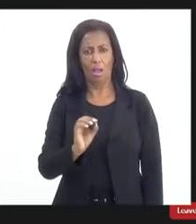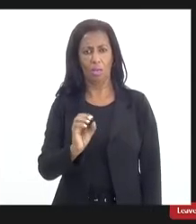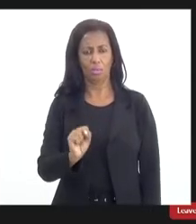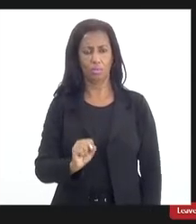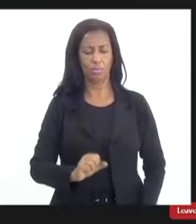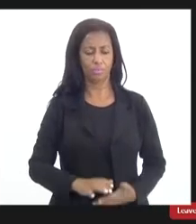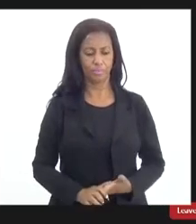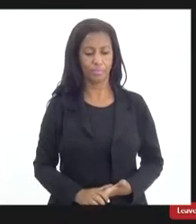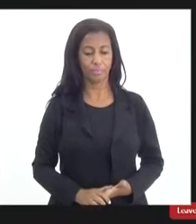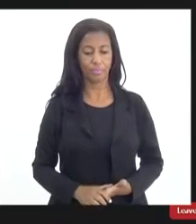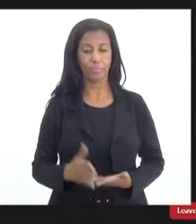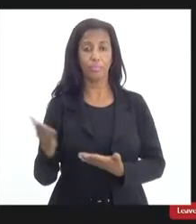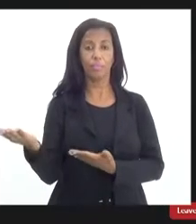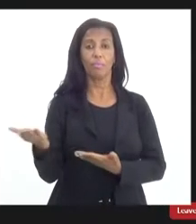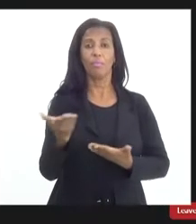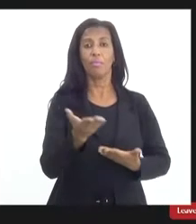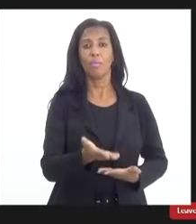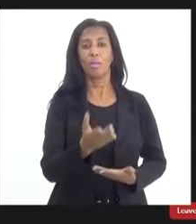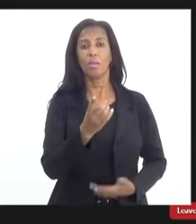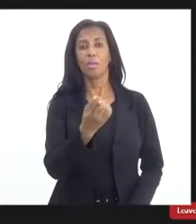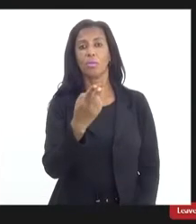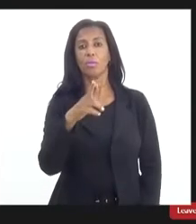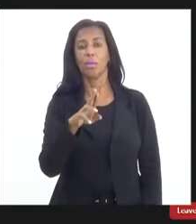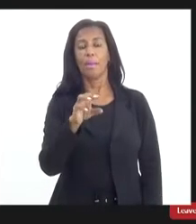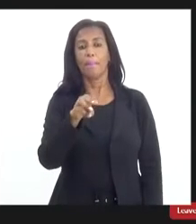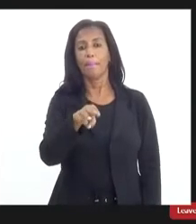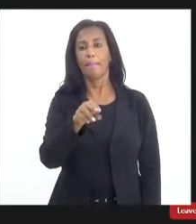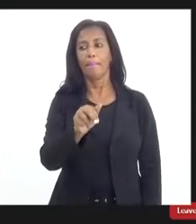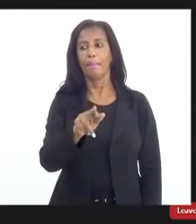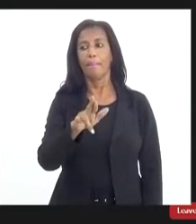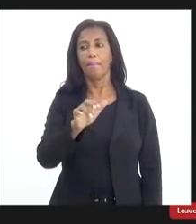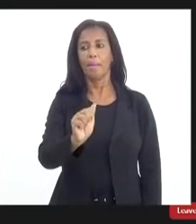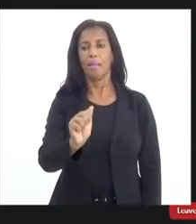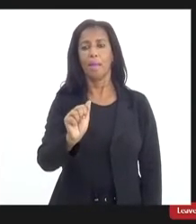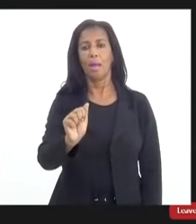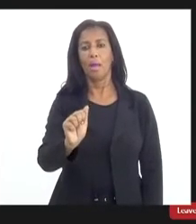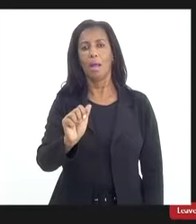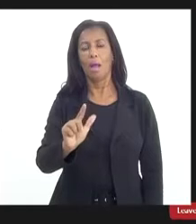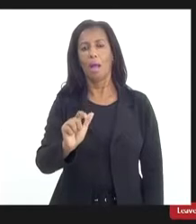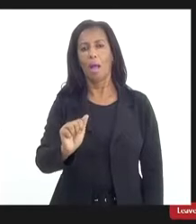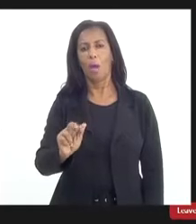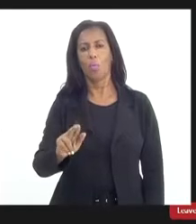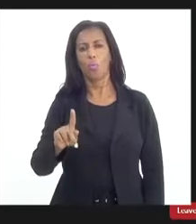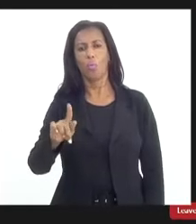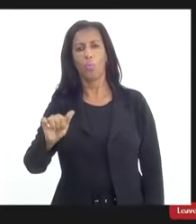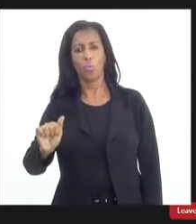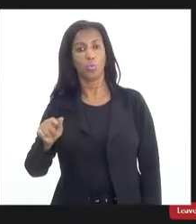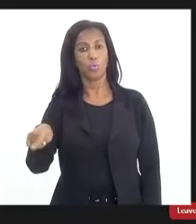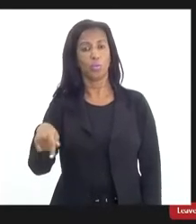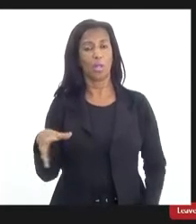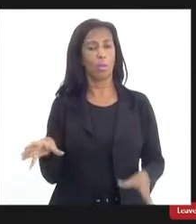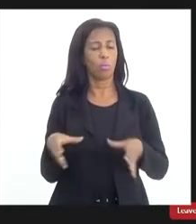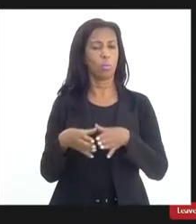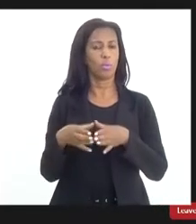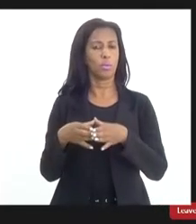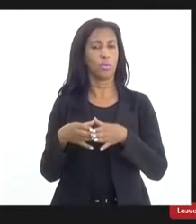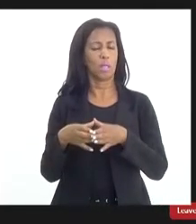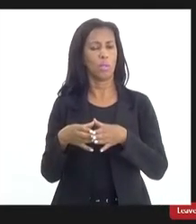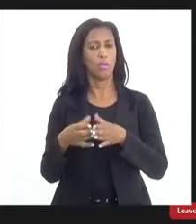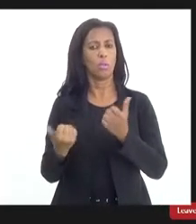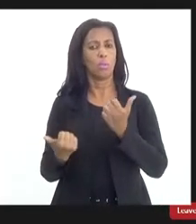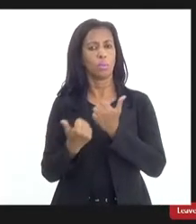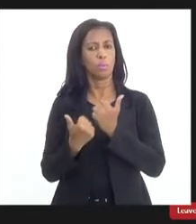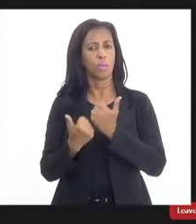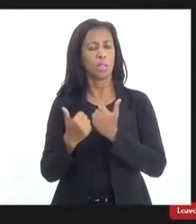passar, então, para a doutora Maria Augusta, que é Maria Augusta Monteiro, que é presidente do Conselho de Secretarias Municipais de